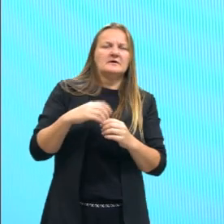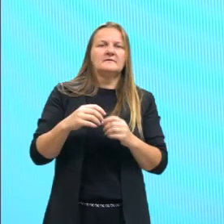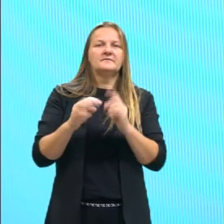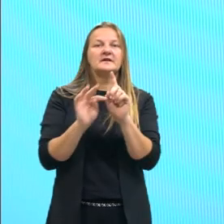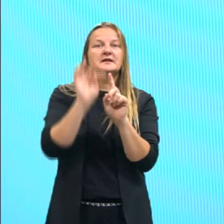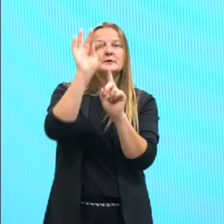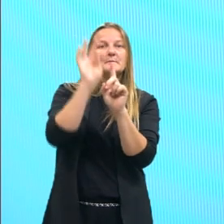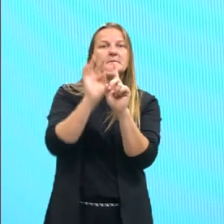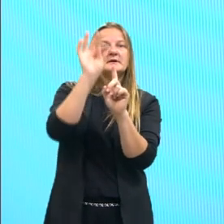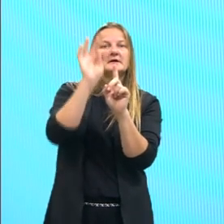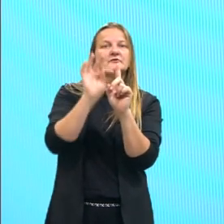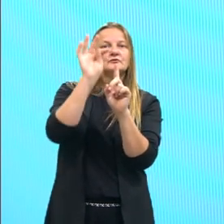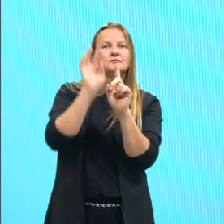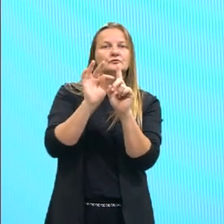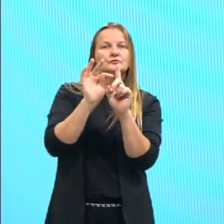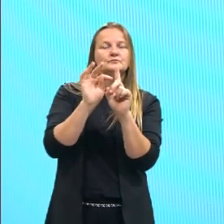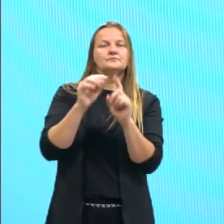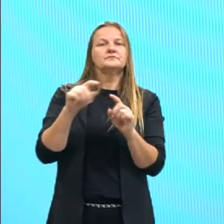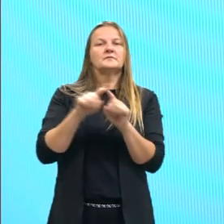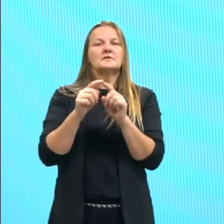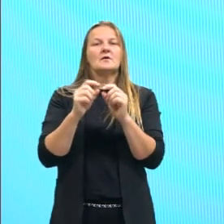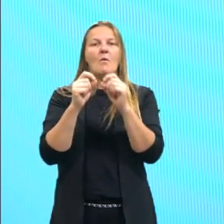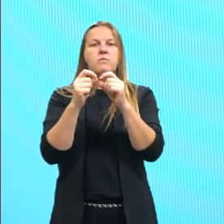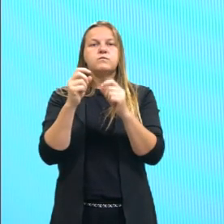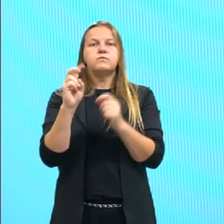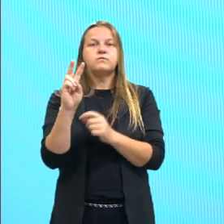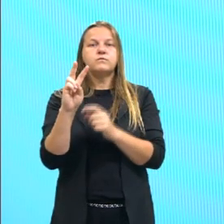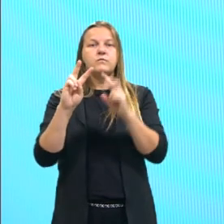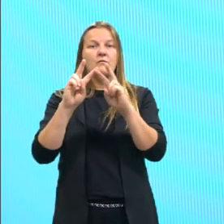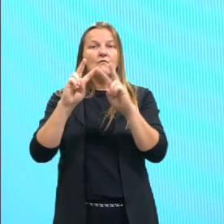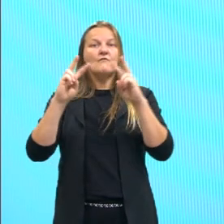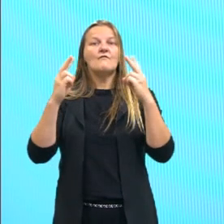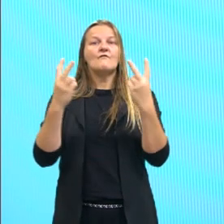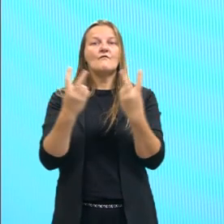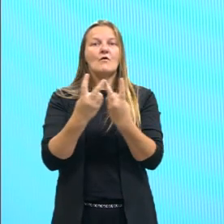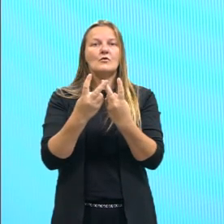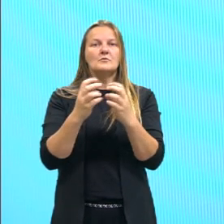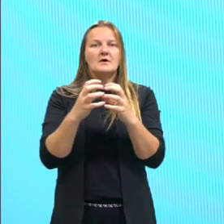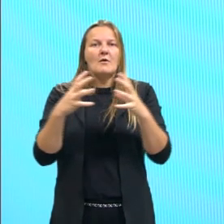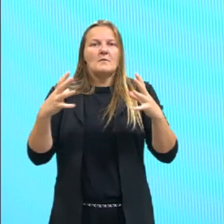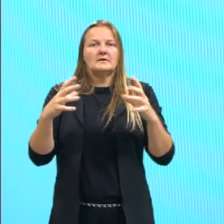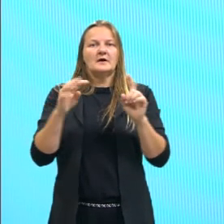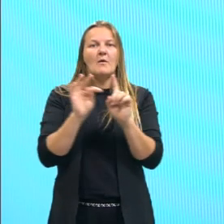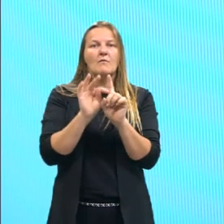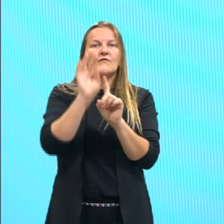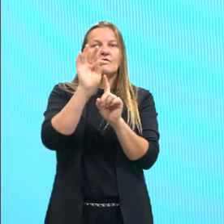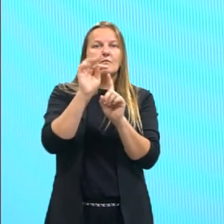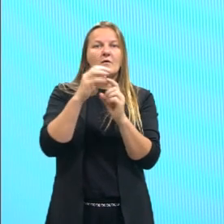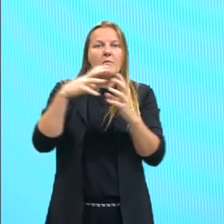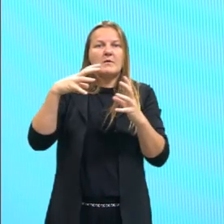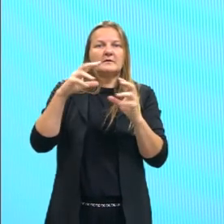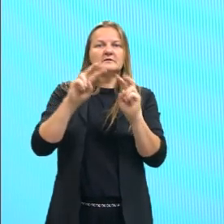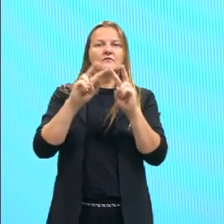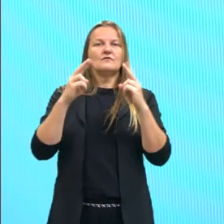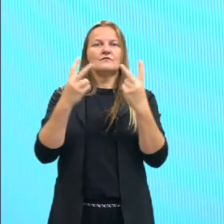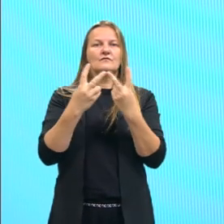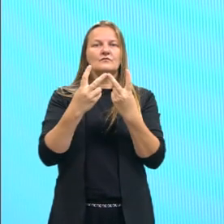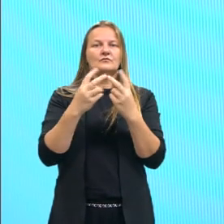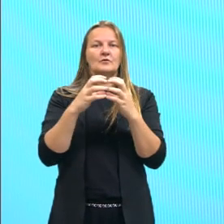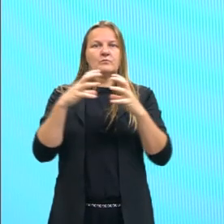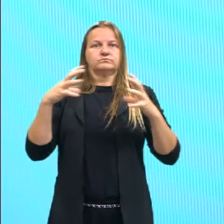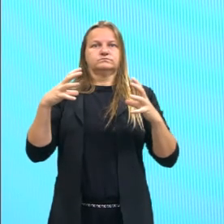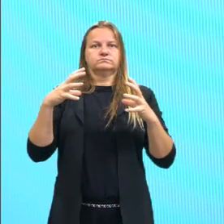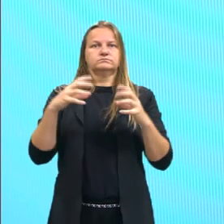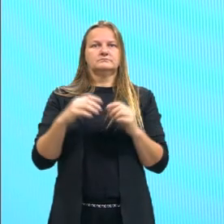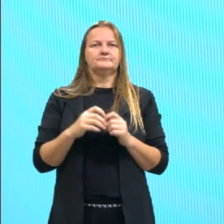maior a pressão, maior vai ser o volume, então, a temperatura, quanto maior a temperatura, maior vai ser o volume. Quando no Equador nós